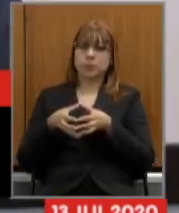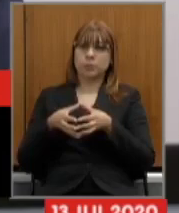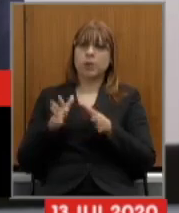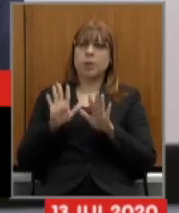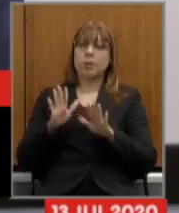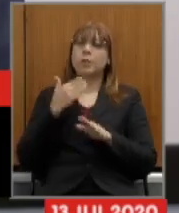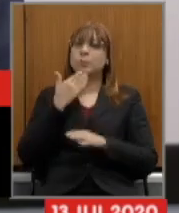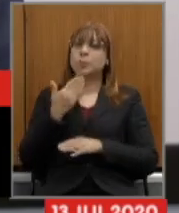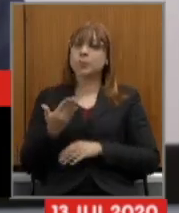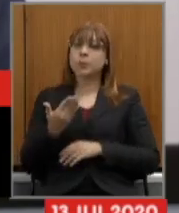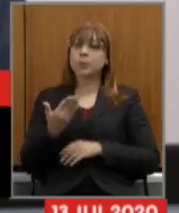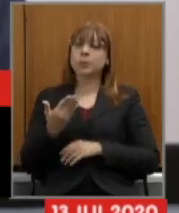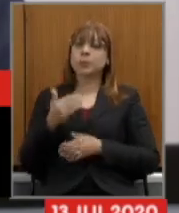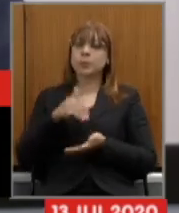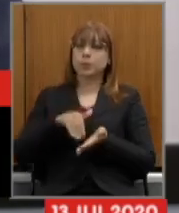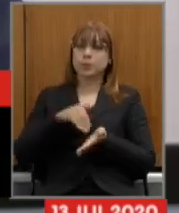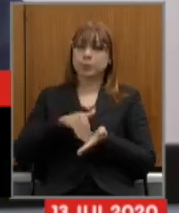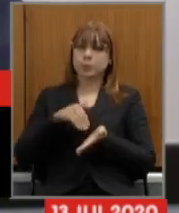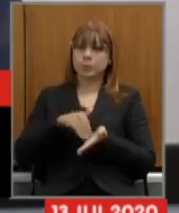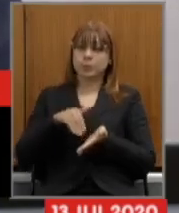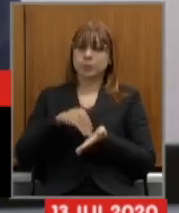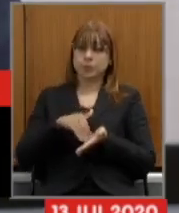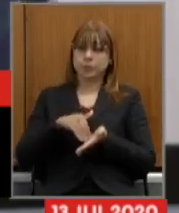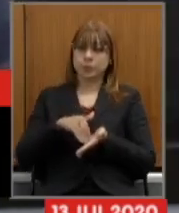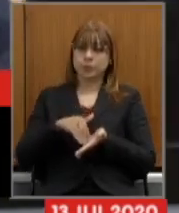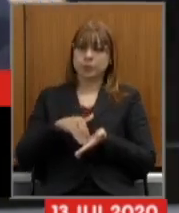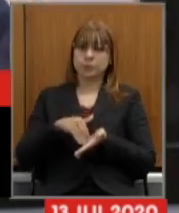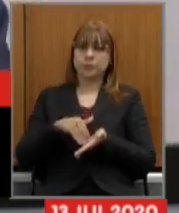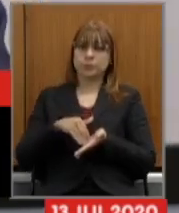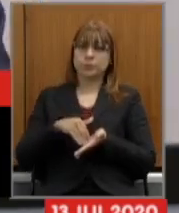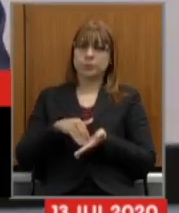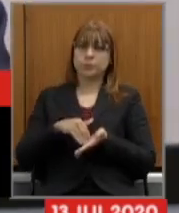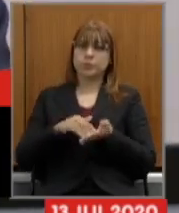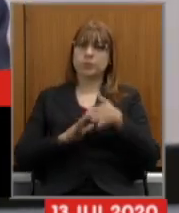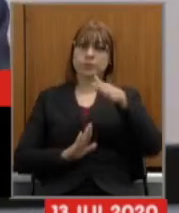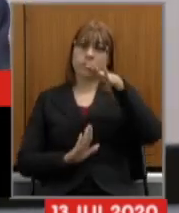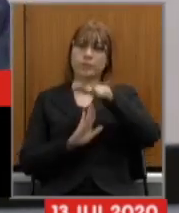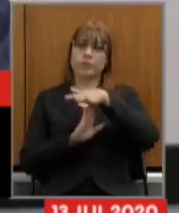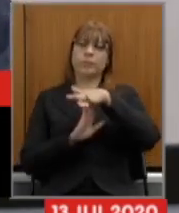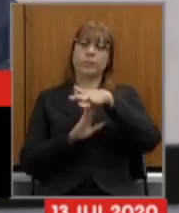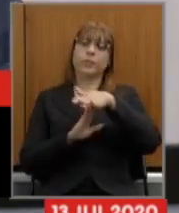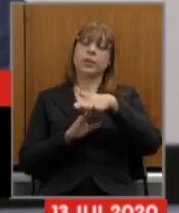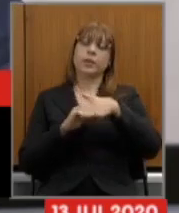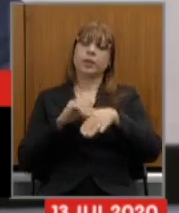pede que os secretários possam fazer a sua exposição respostas pelo prazo de 10 minutos